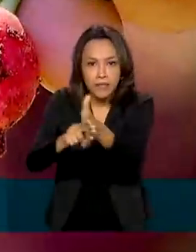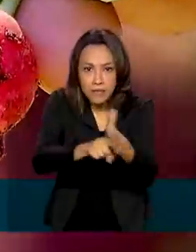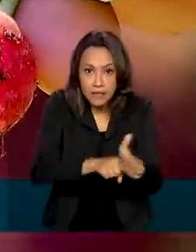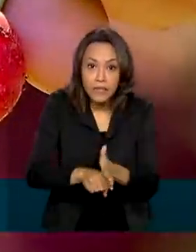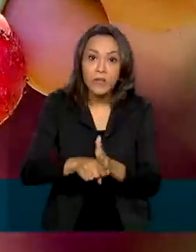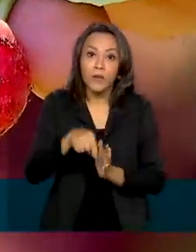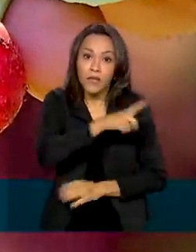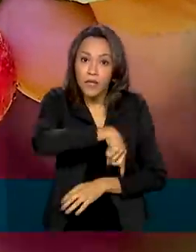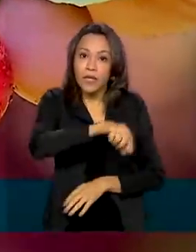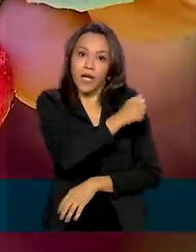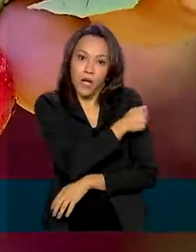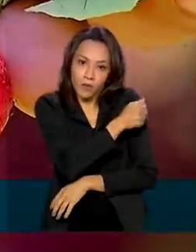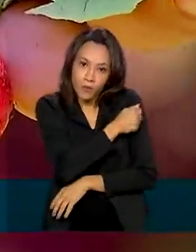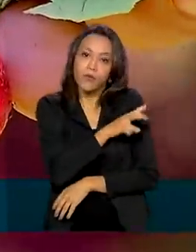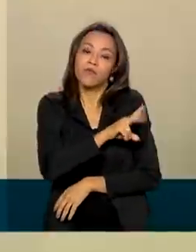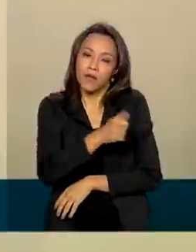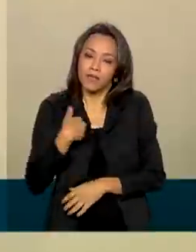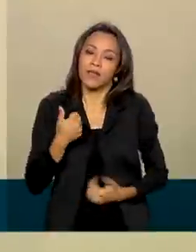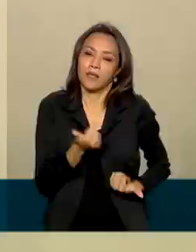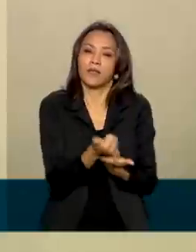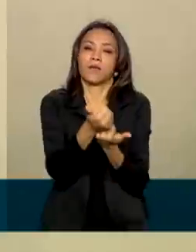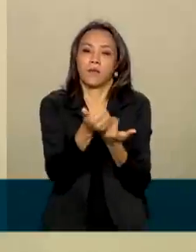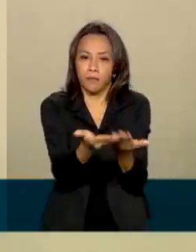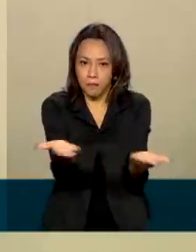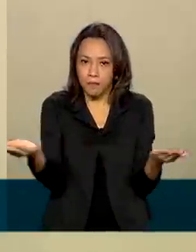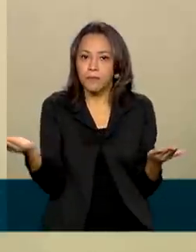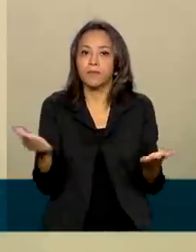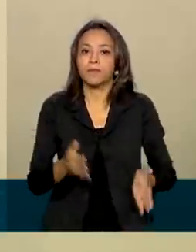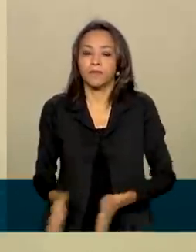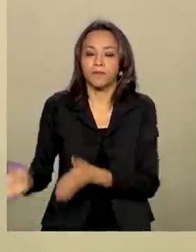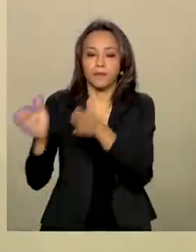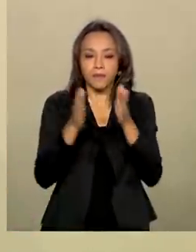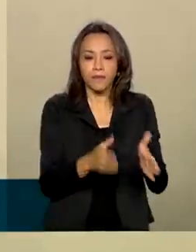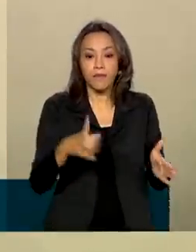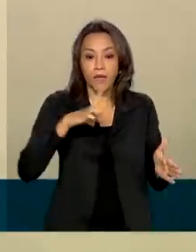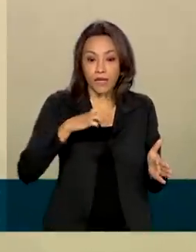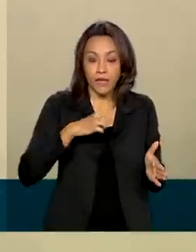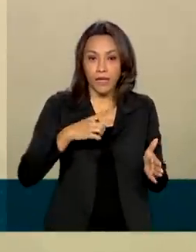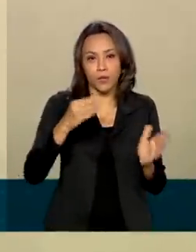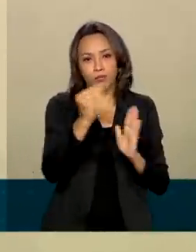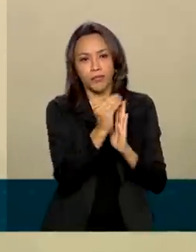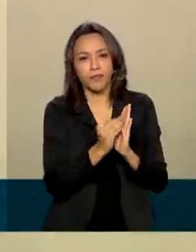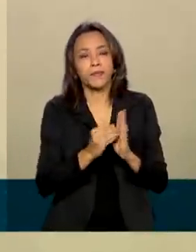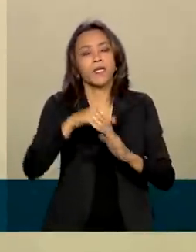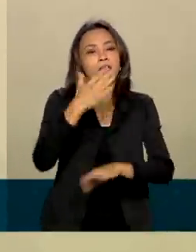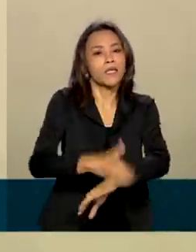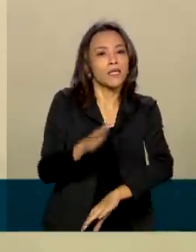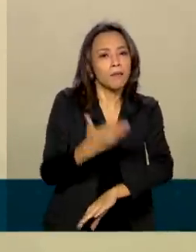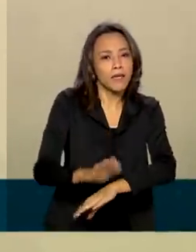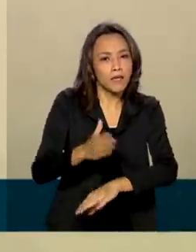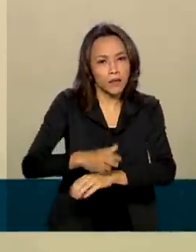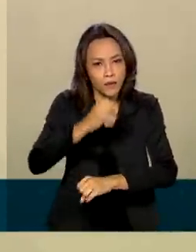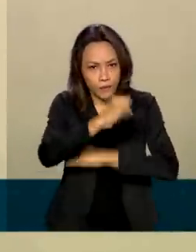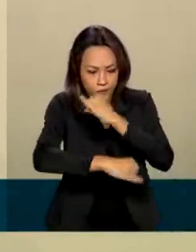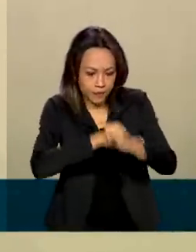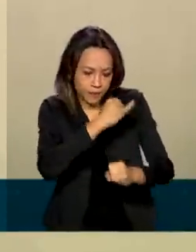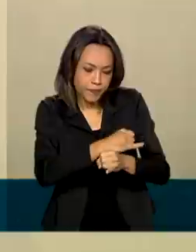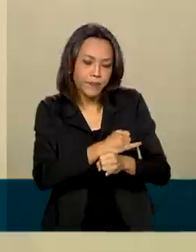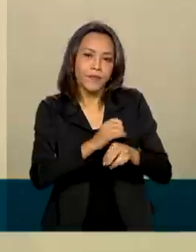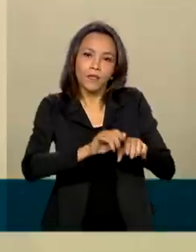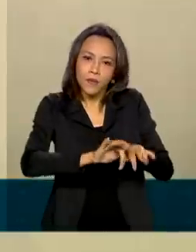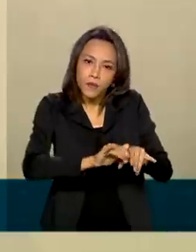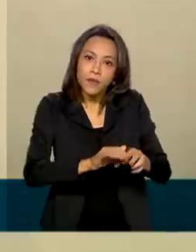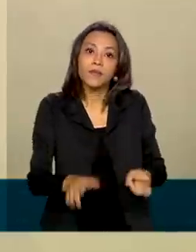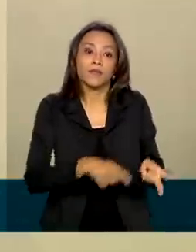estudantes, devem ser beneficiados. Estão previstas ações de capacitação online e presenciais, realização de dias de